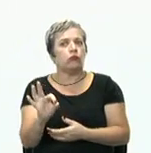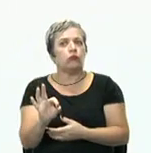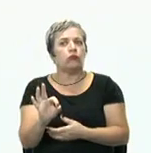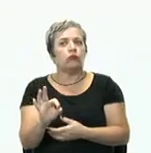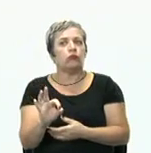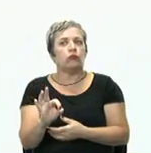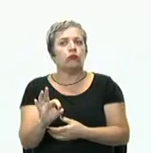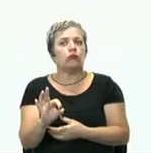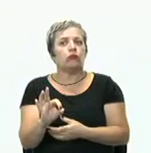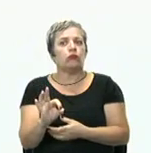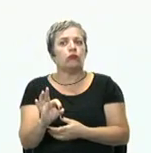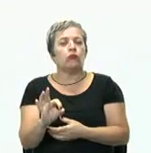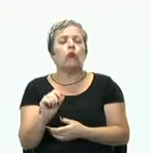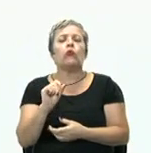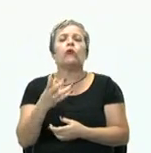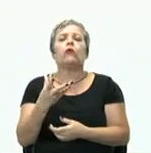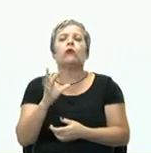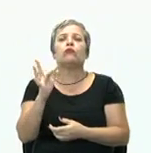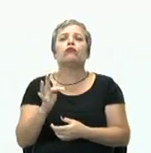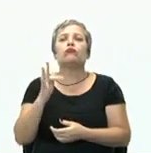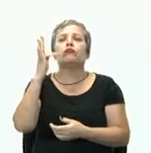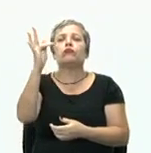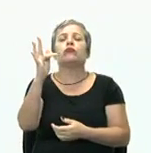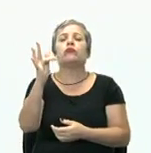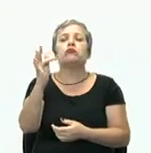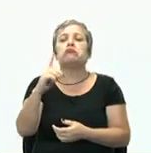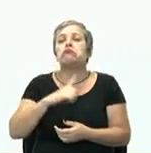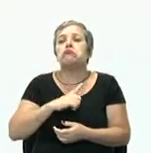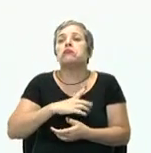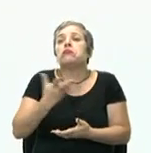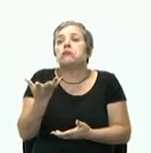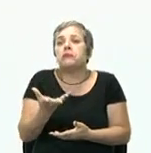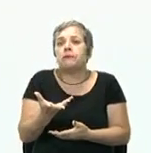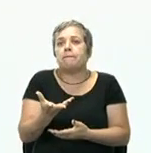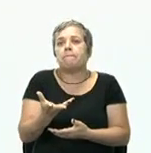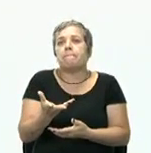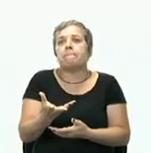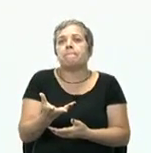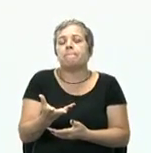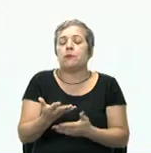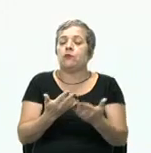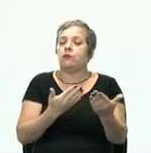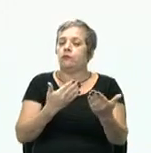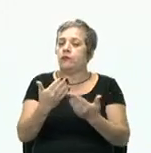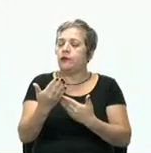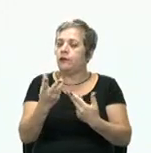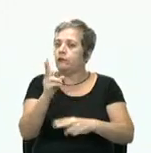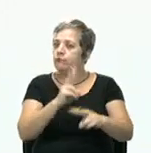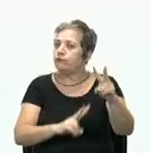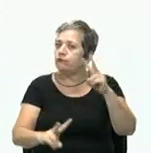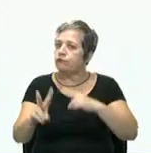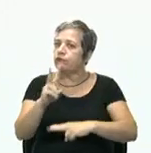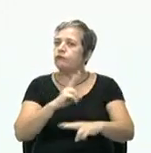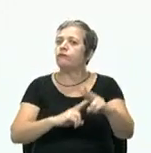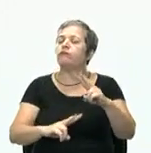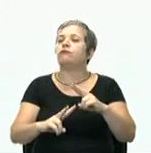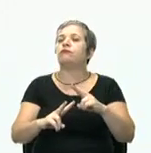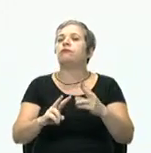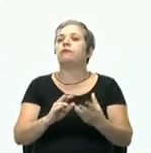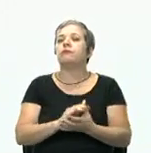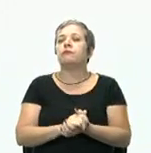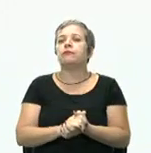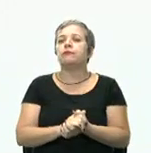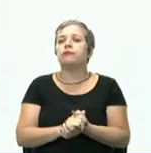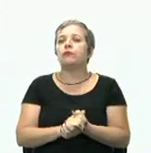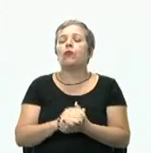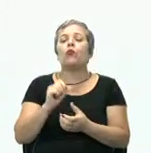premisas em relação ao futuro? O que teremos pela frente? Preciso fazer análise do cenário, os meus concorrentes.